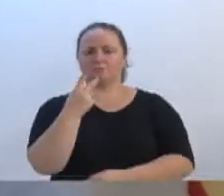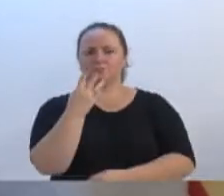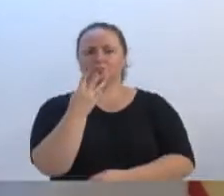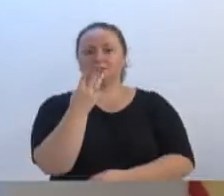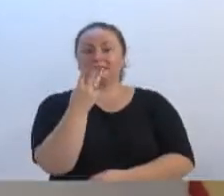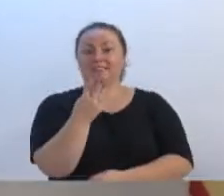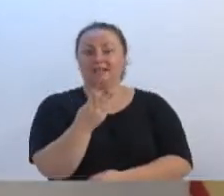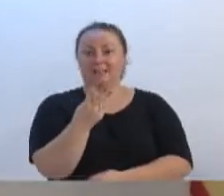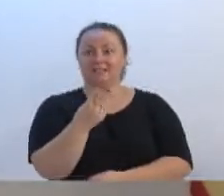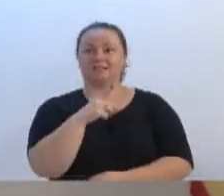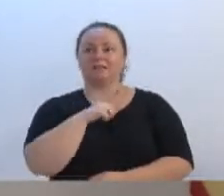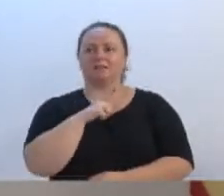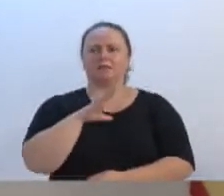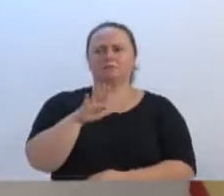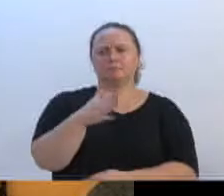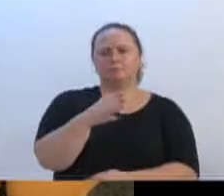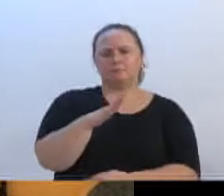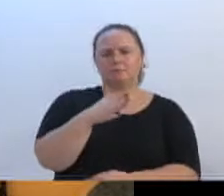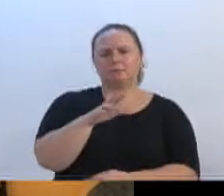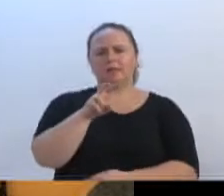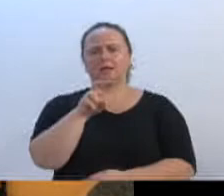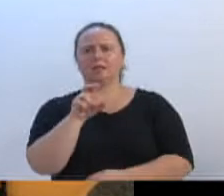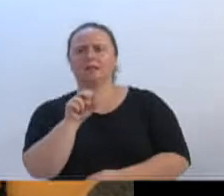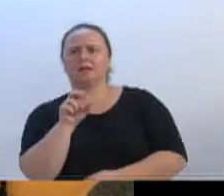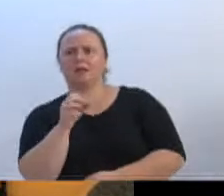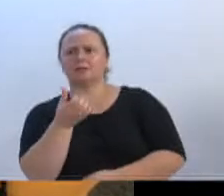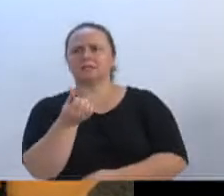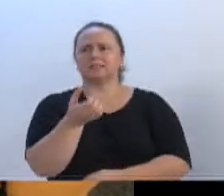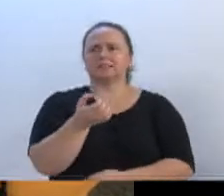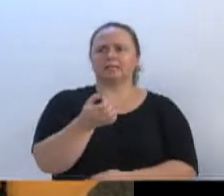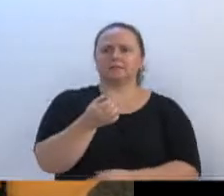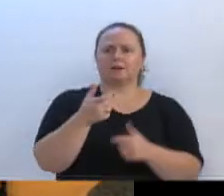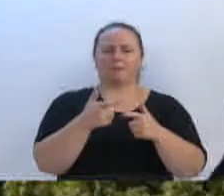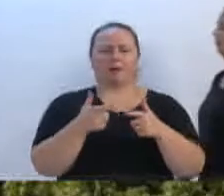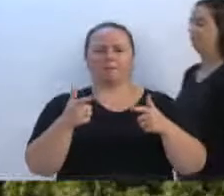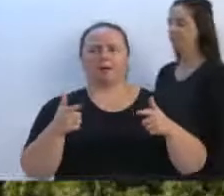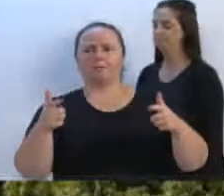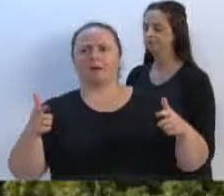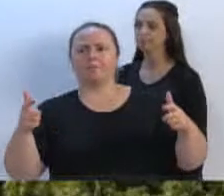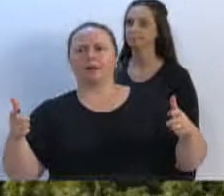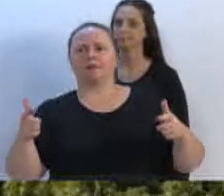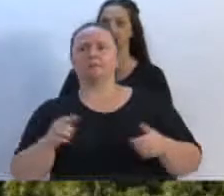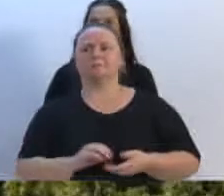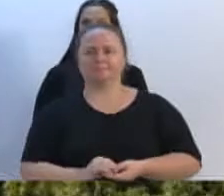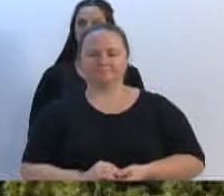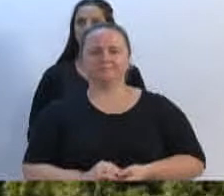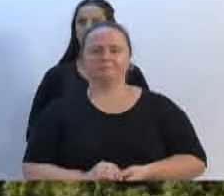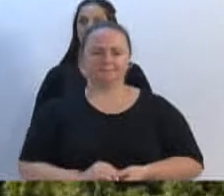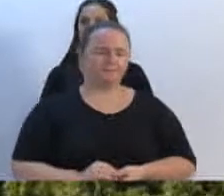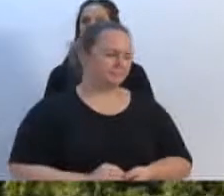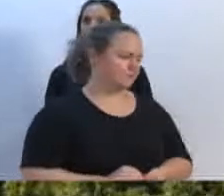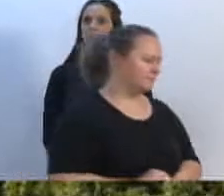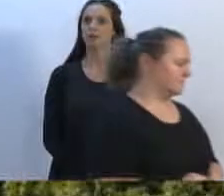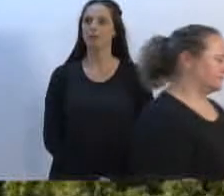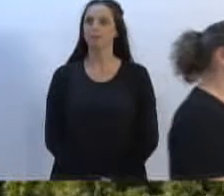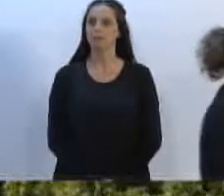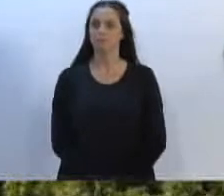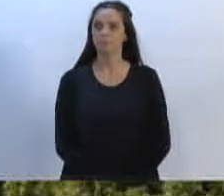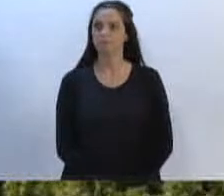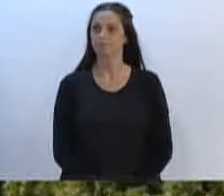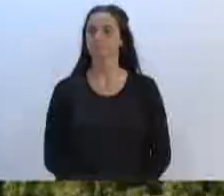a 600 moradores naquela região. Nosso bairro está crescendo muito. E é importante nós nos preocuparmos